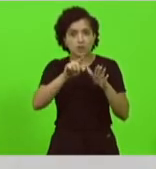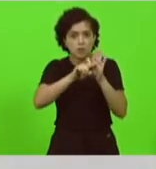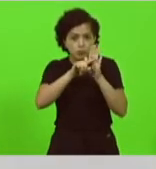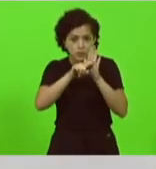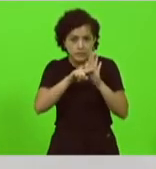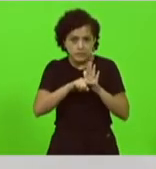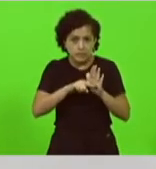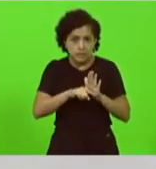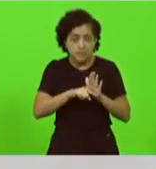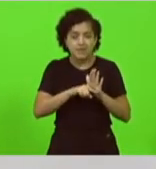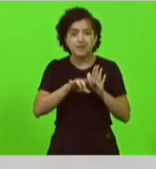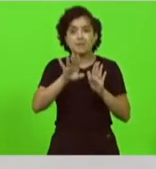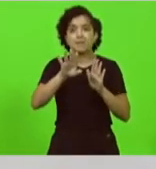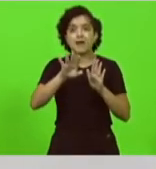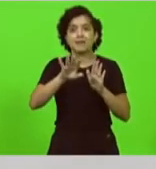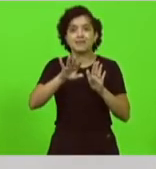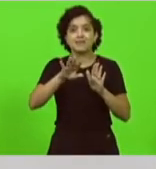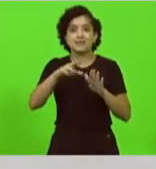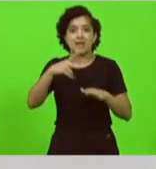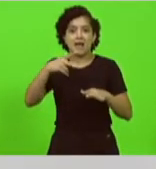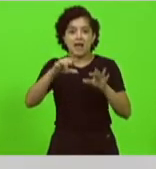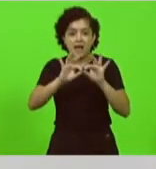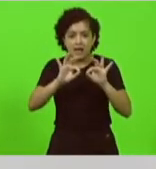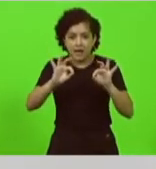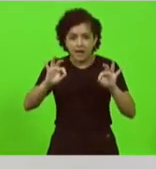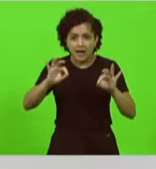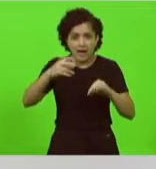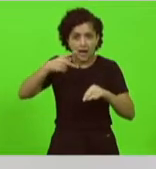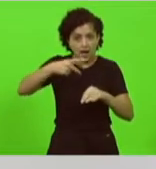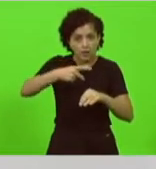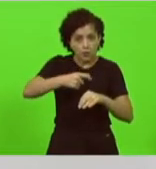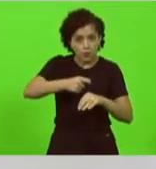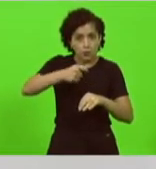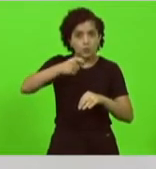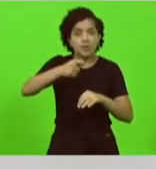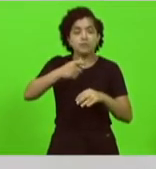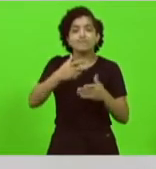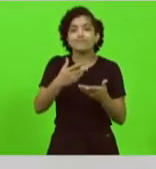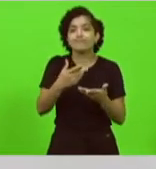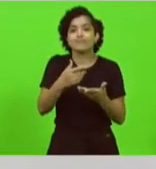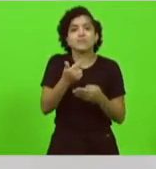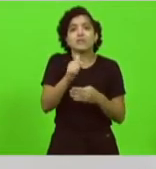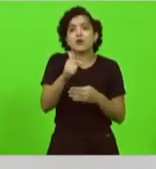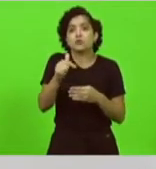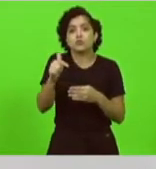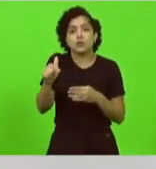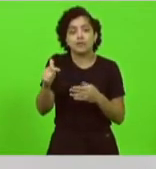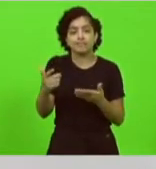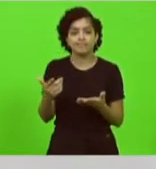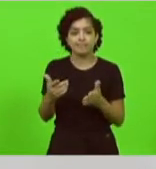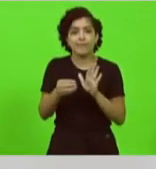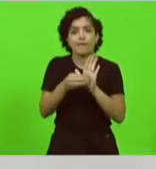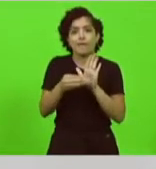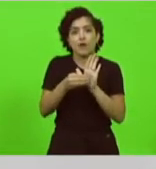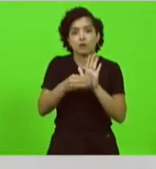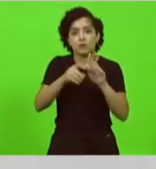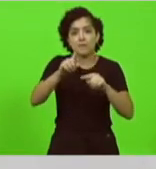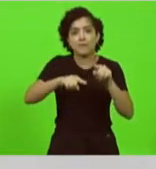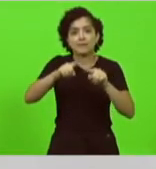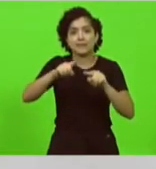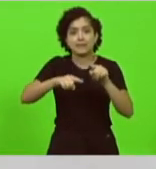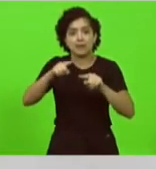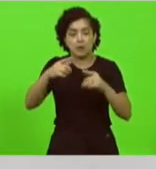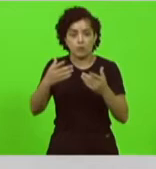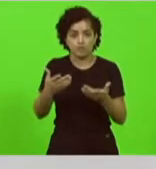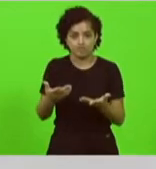tem agulha agulha deputado o senhor acredita nisso não tem agulha para fazer a biópsia